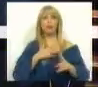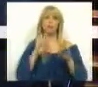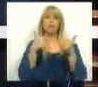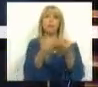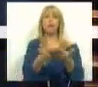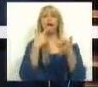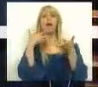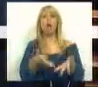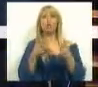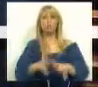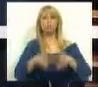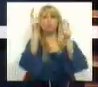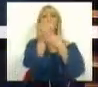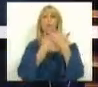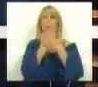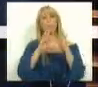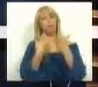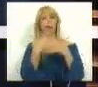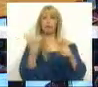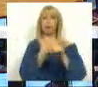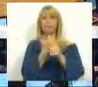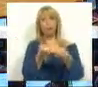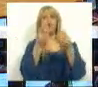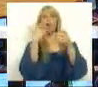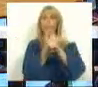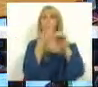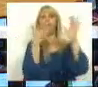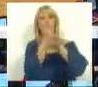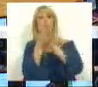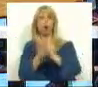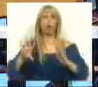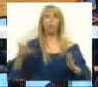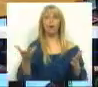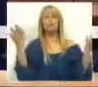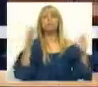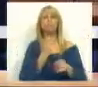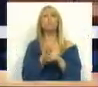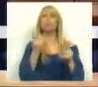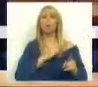económico e para a criação de postos de trabalho no nosso país. O que é que isso não é feito, Sr. Primeiro-Ministro?